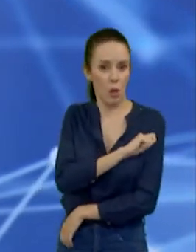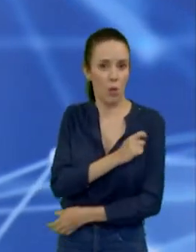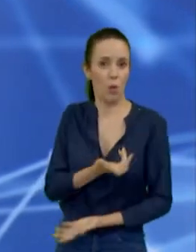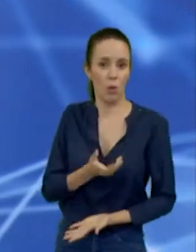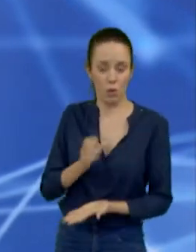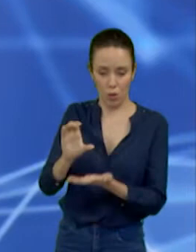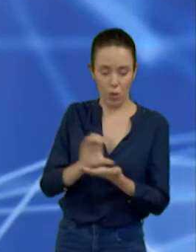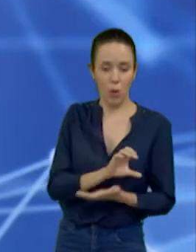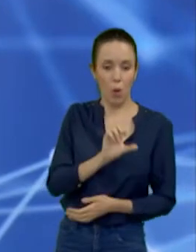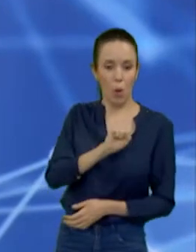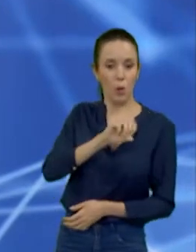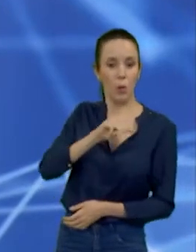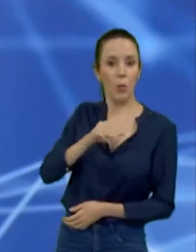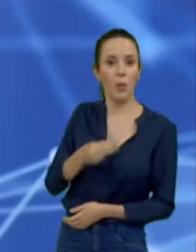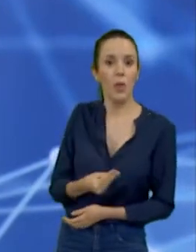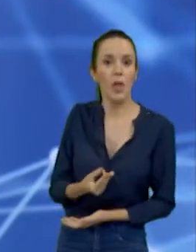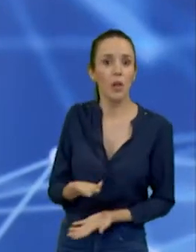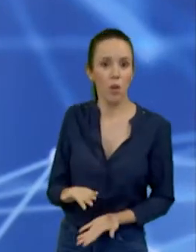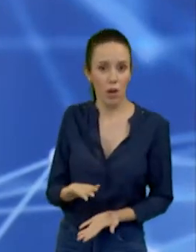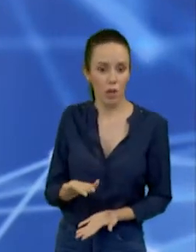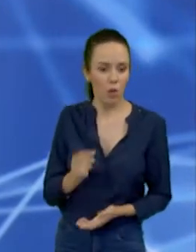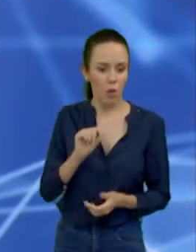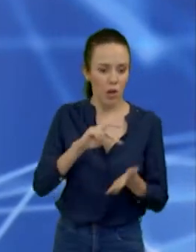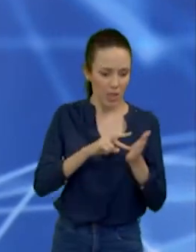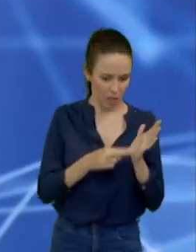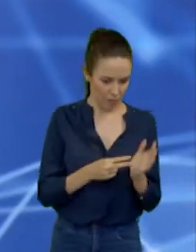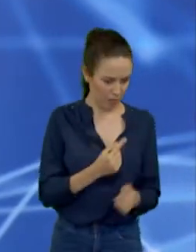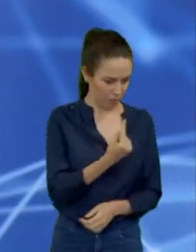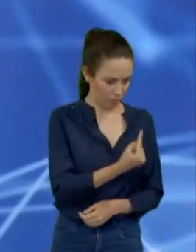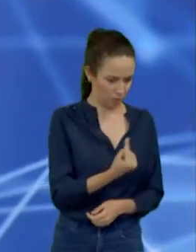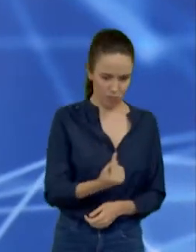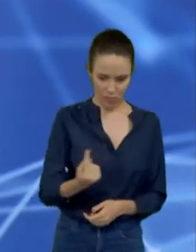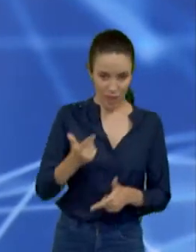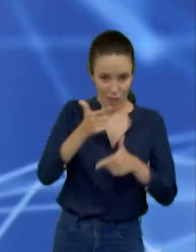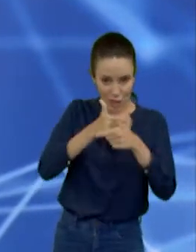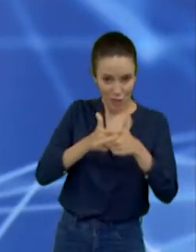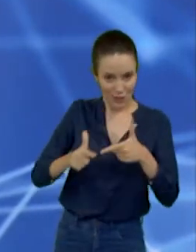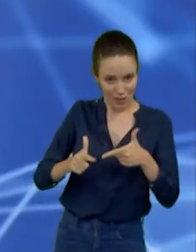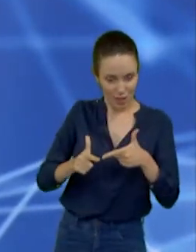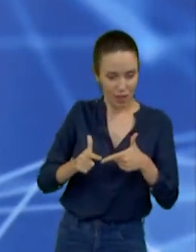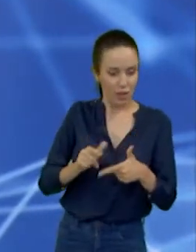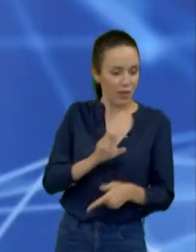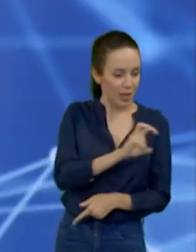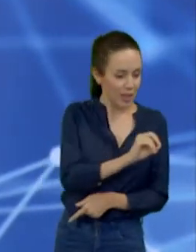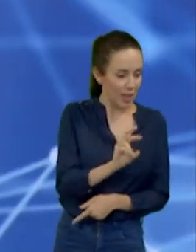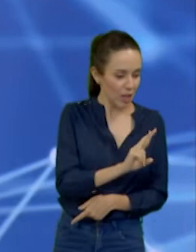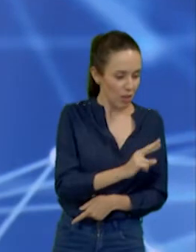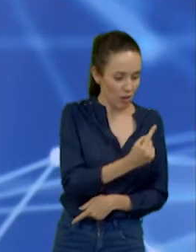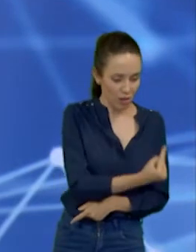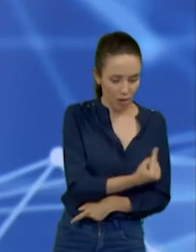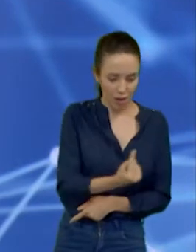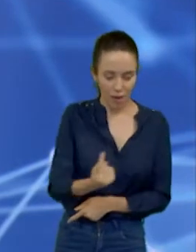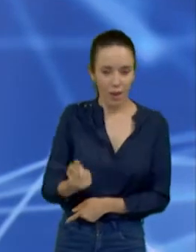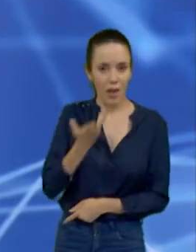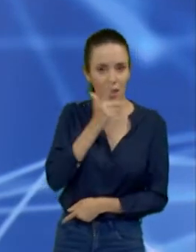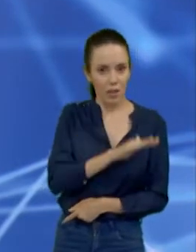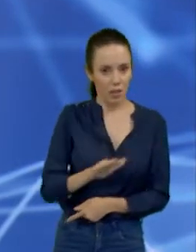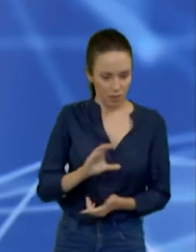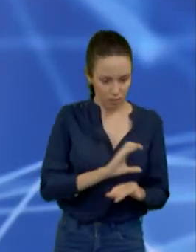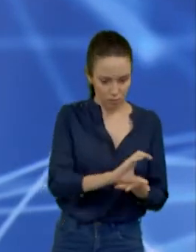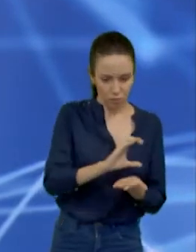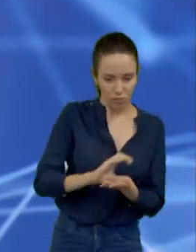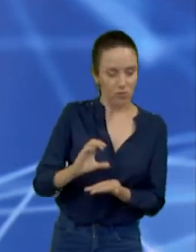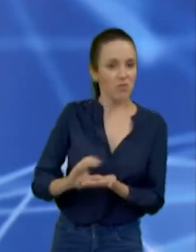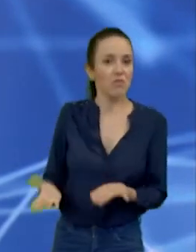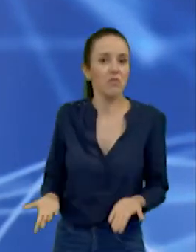são mais ou menos 500 reais por aluno, incluindo as crianças das creches, que infelizmente, né, pela idade não sabem ler, é